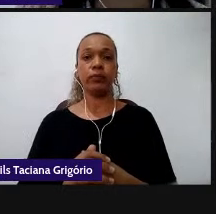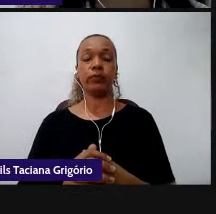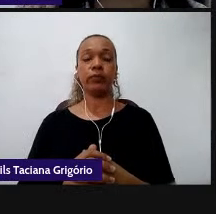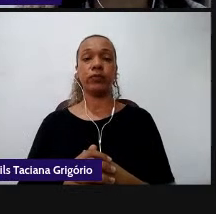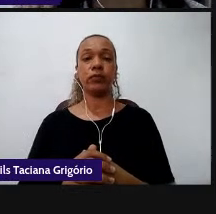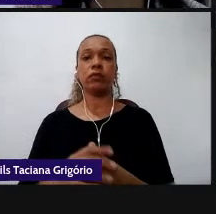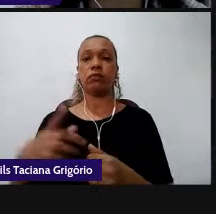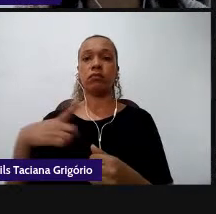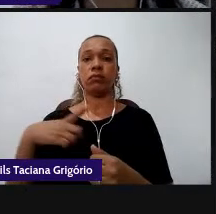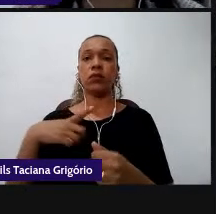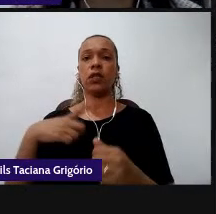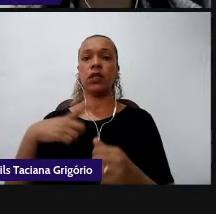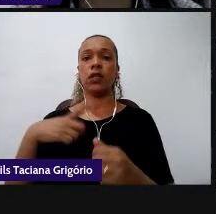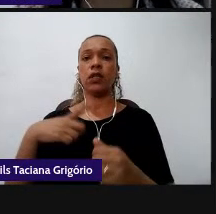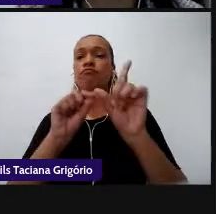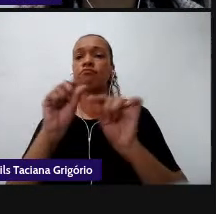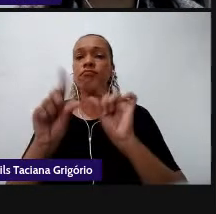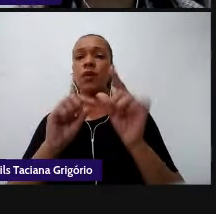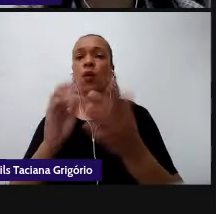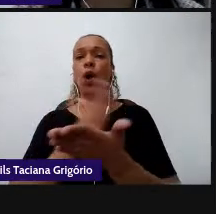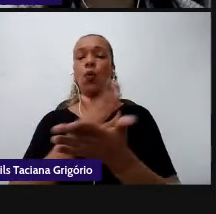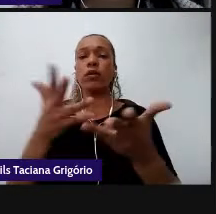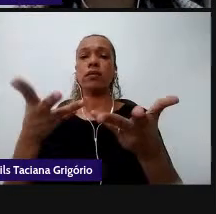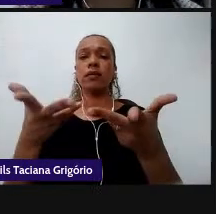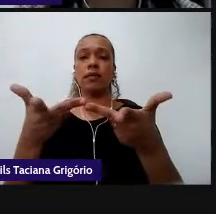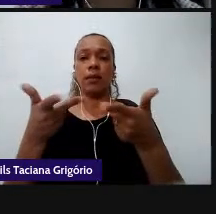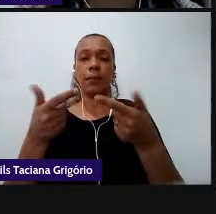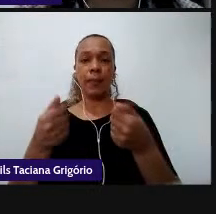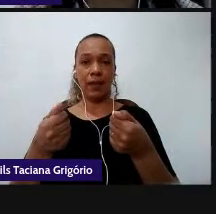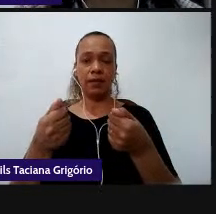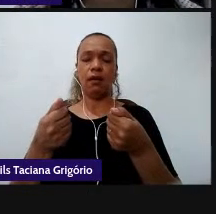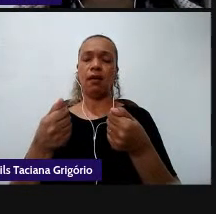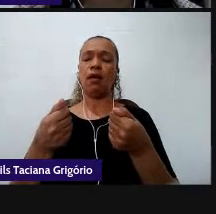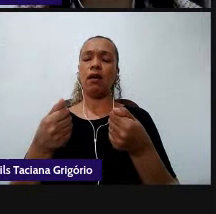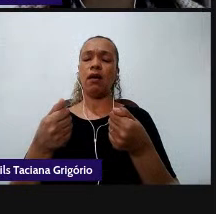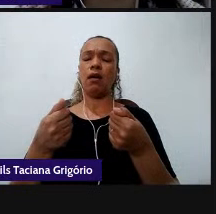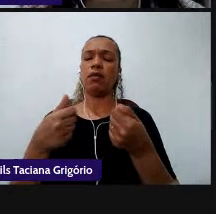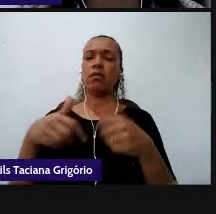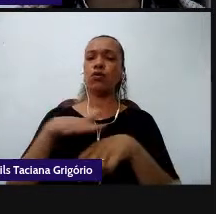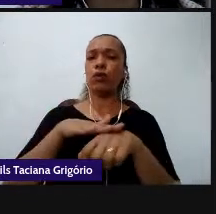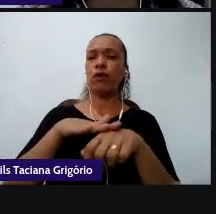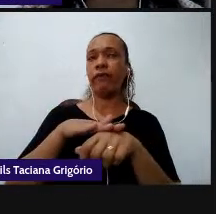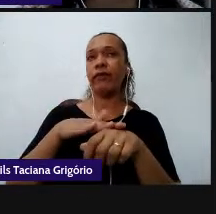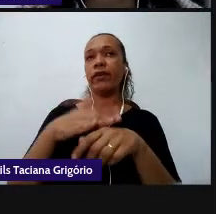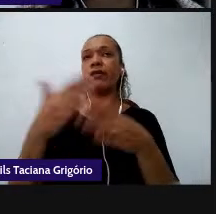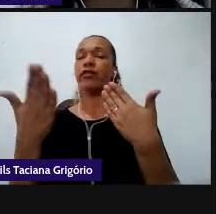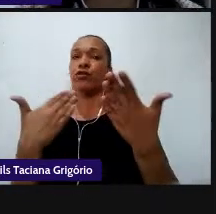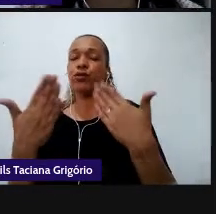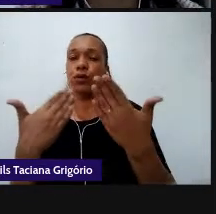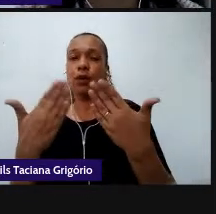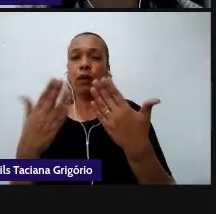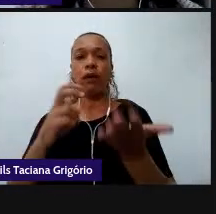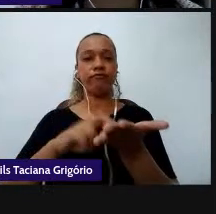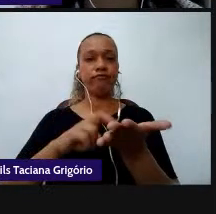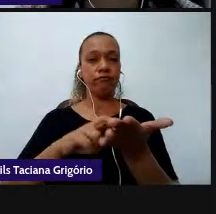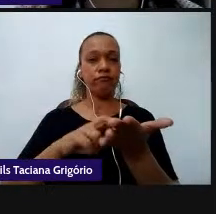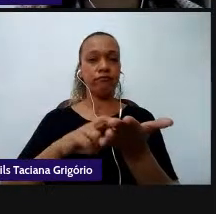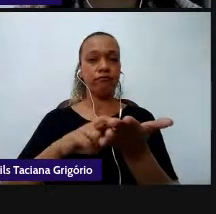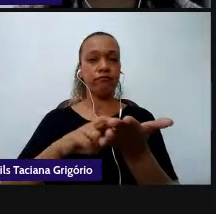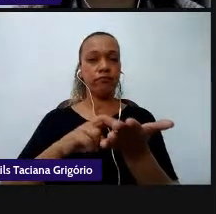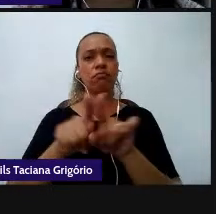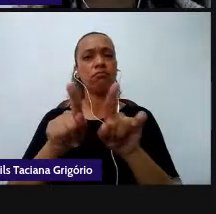nós selecionamos algumas habilidades para conversarmos nessa manhã para dialogarmos um pouco e trazer alguma